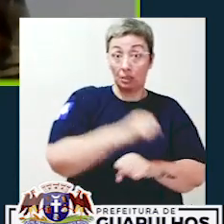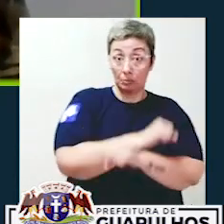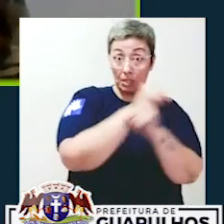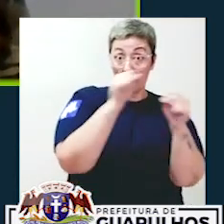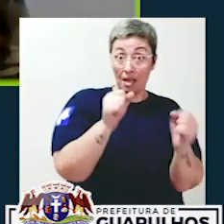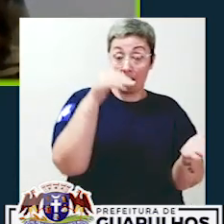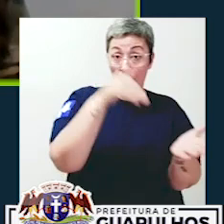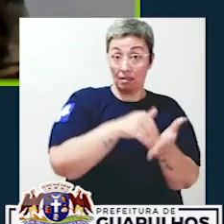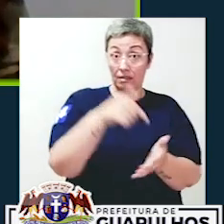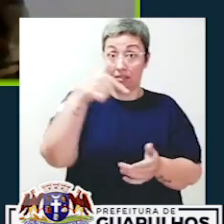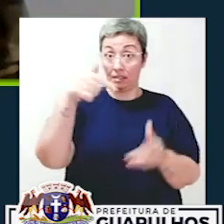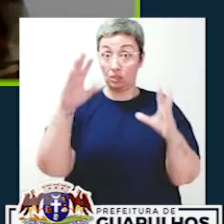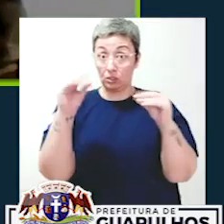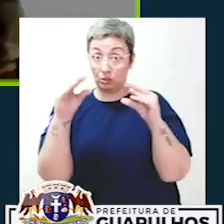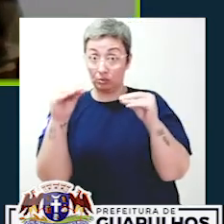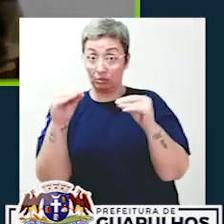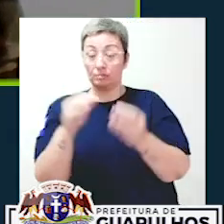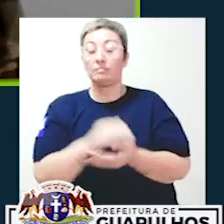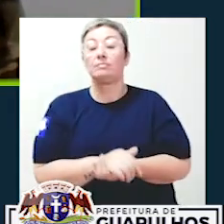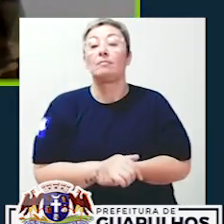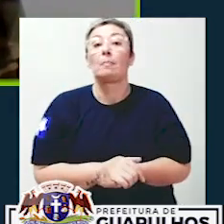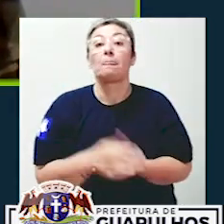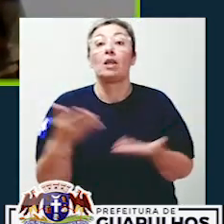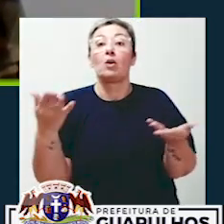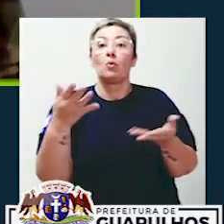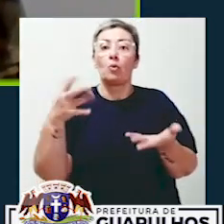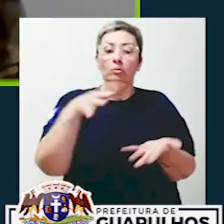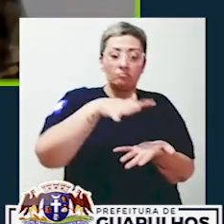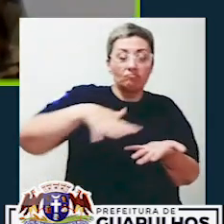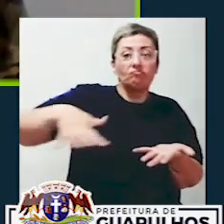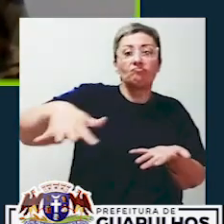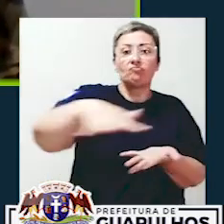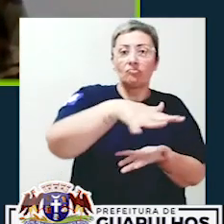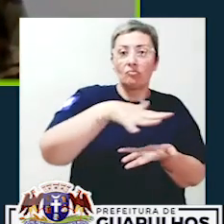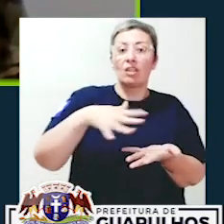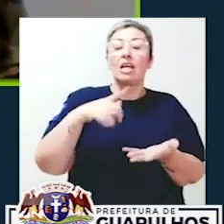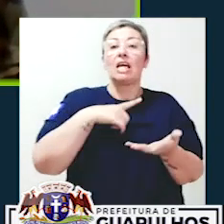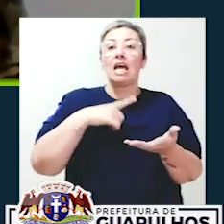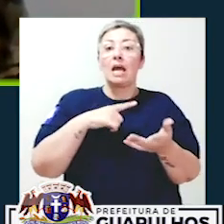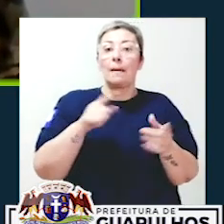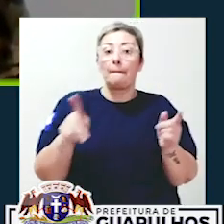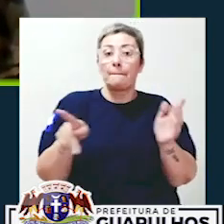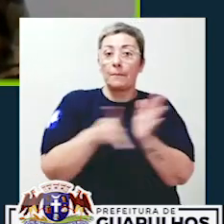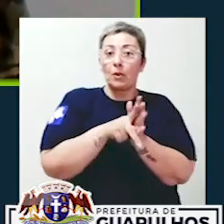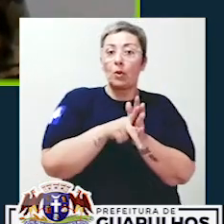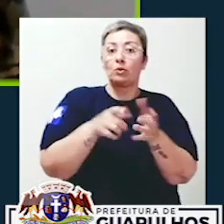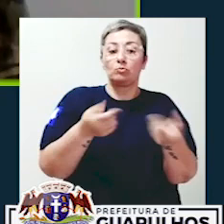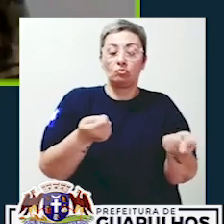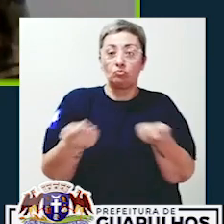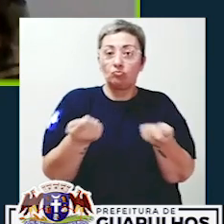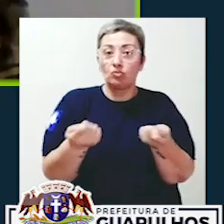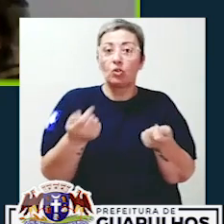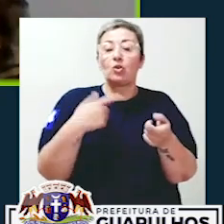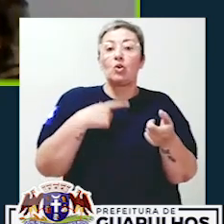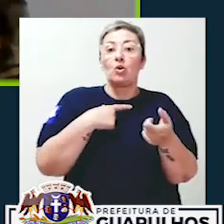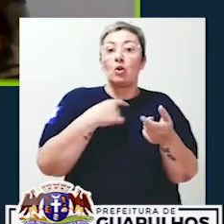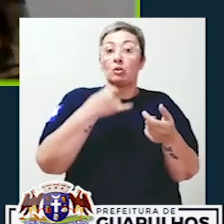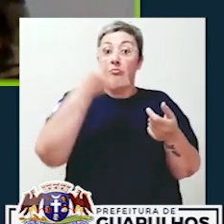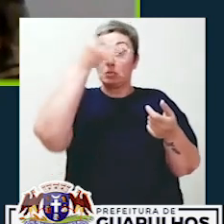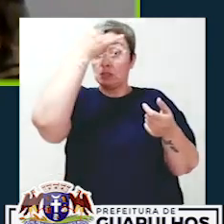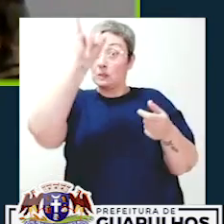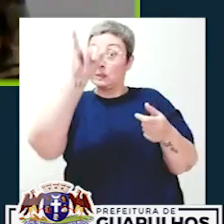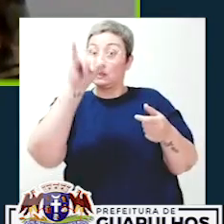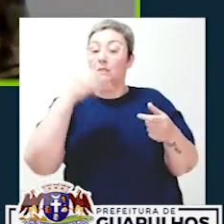dias das 7 às 19 horas. Isso, Rita. O espaço que faz parte do Comando de Defesa contra